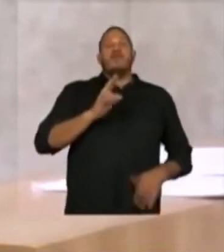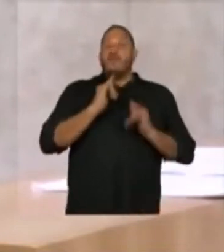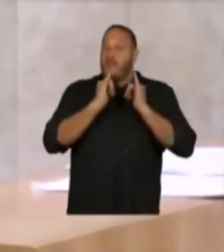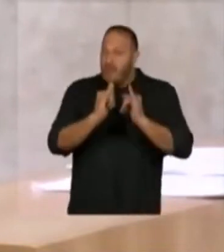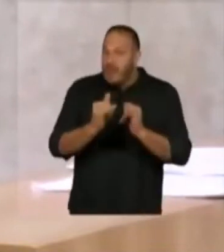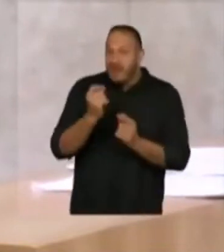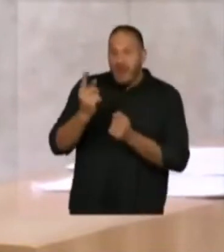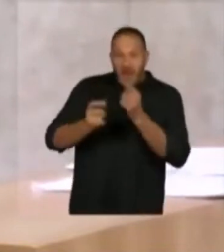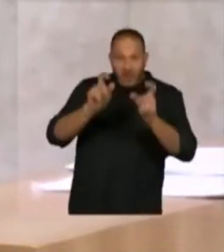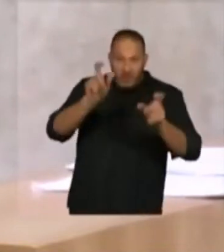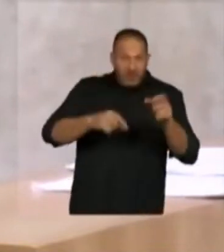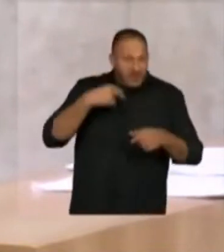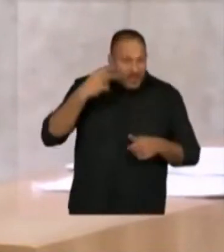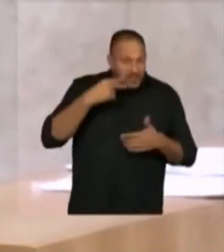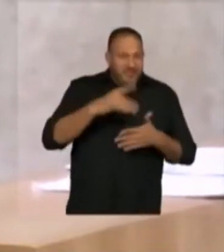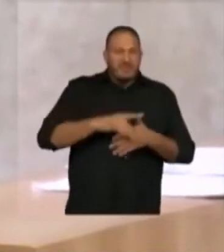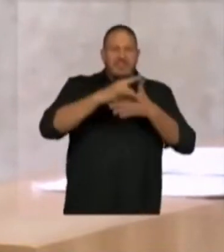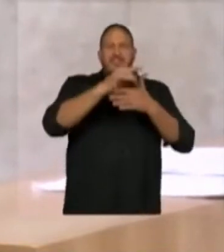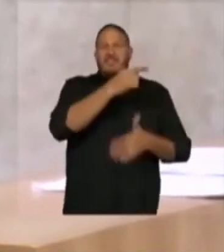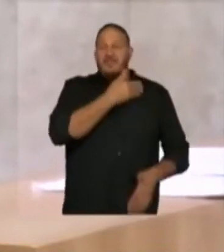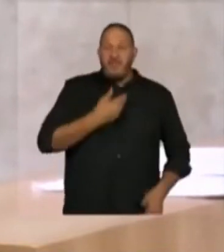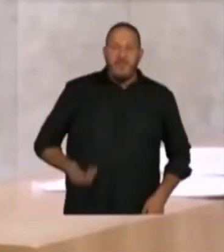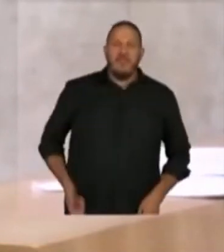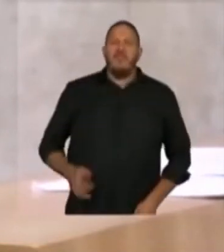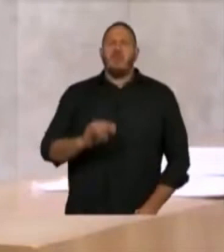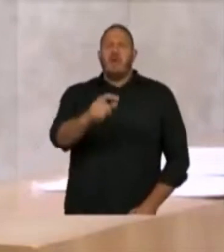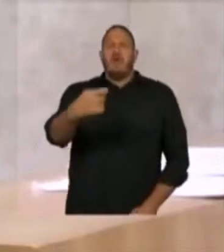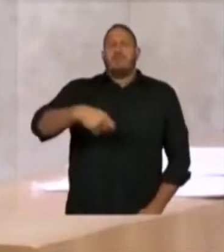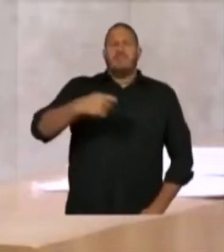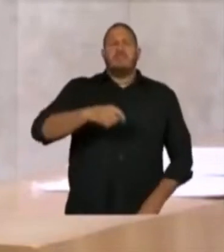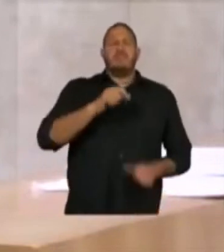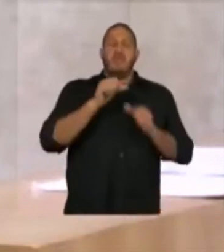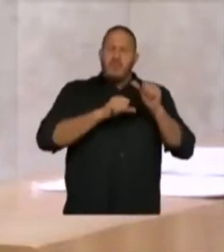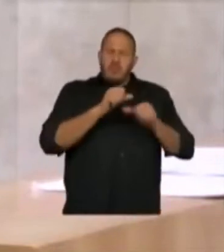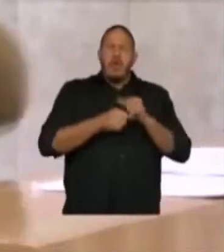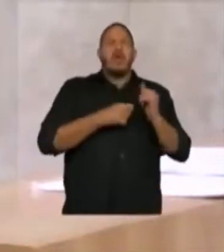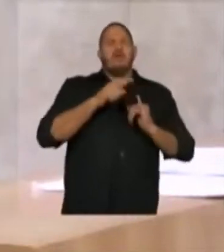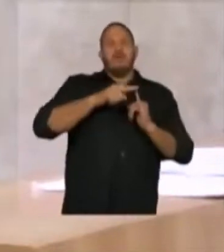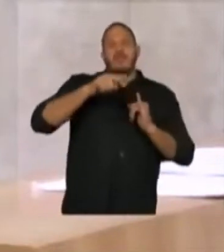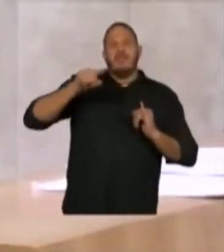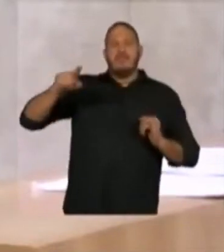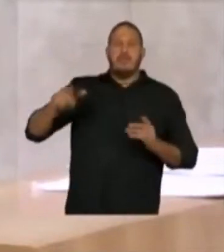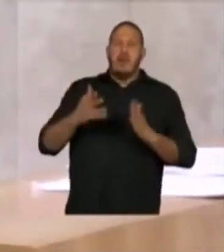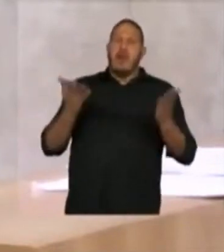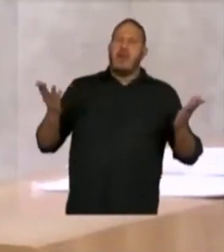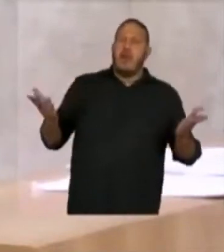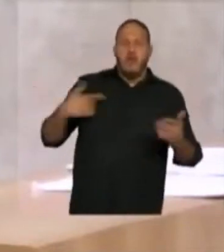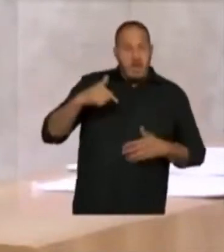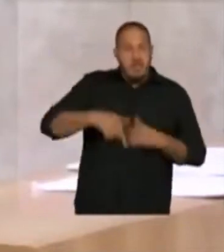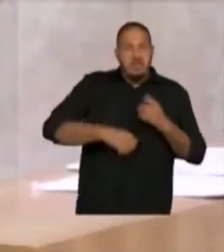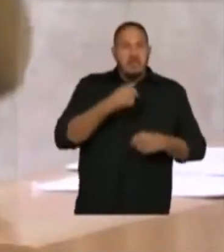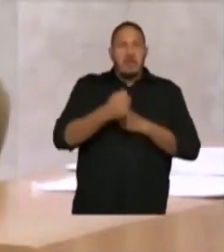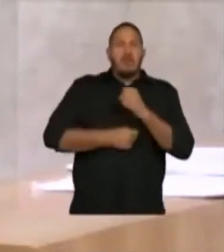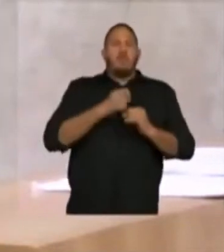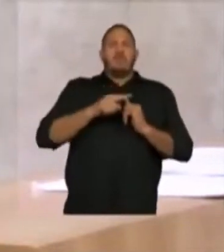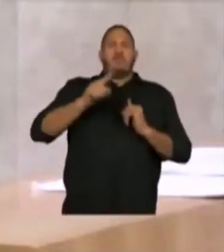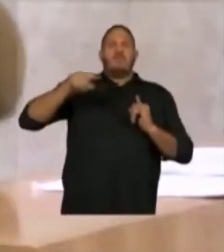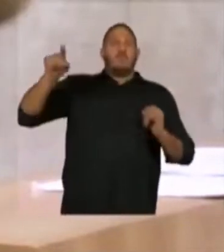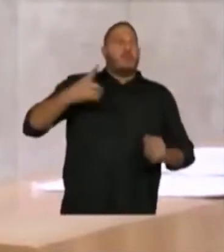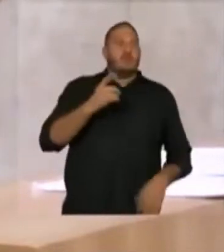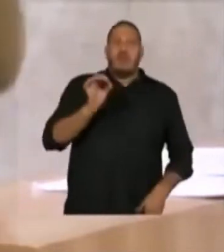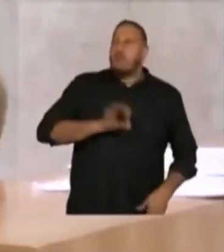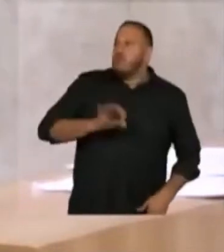por alguns vereadores, pelo líder do governo, que precisava fazer um reajuste inflacionário. Imagina, nesse ano a inflação está em 10%,